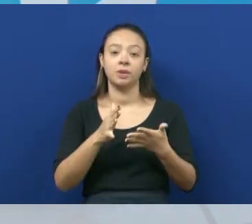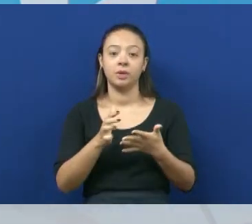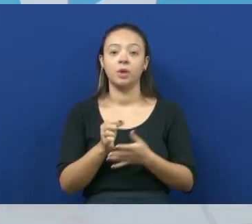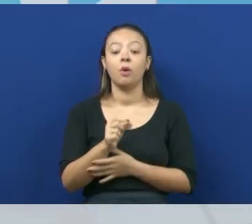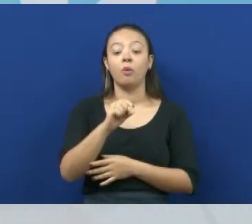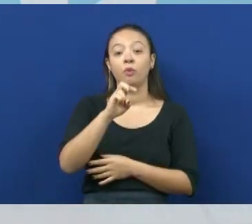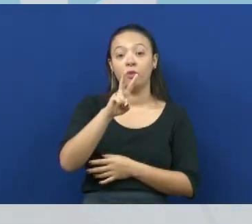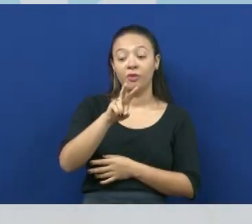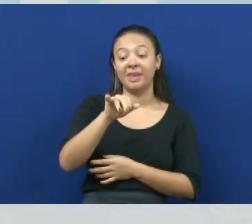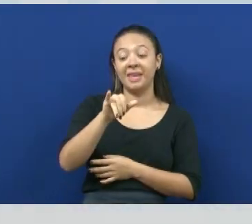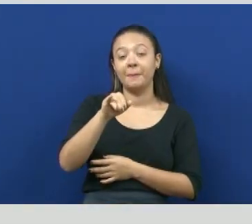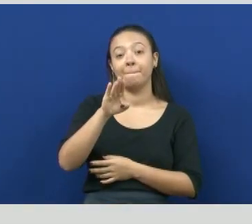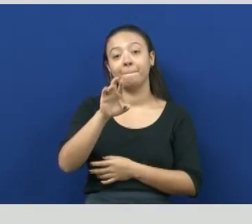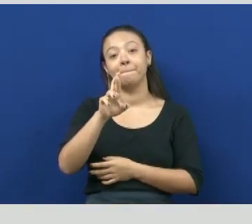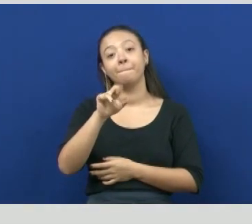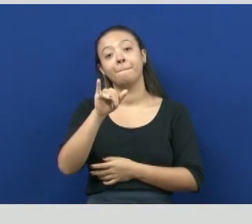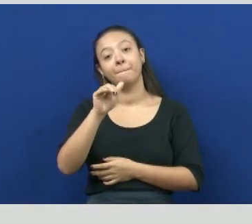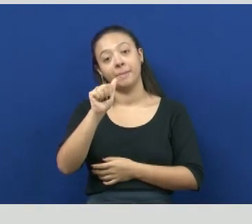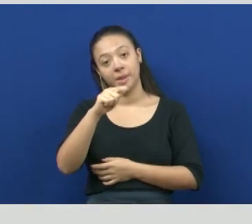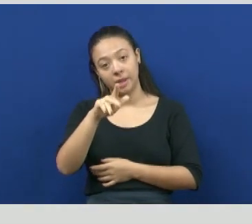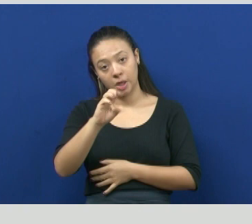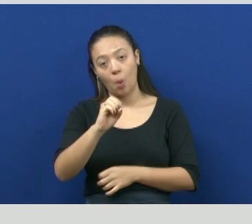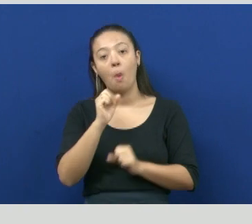causa a cólera.